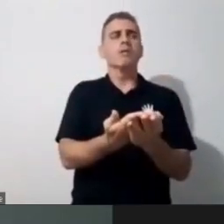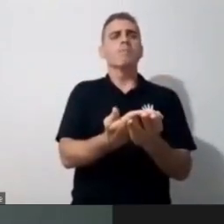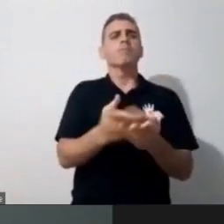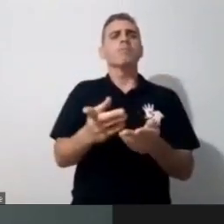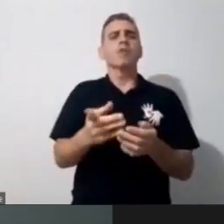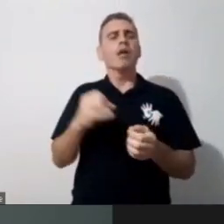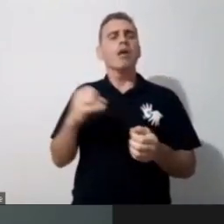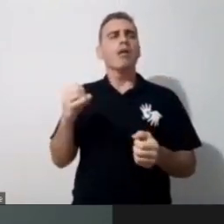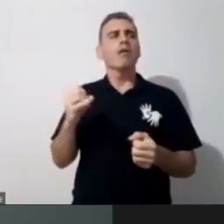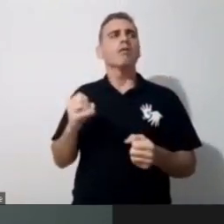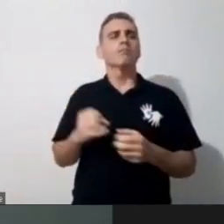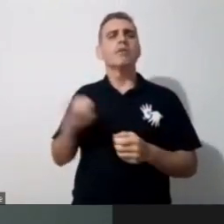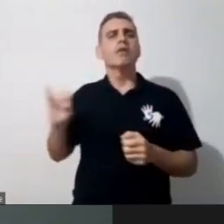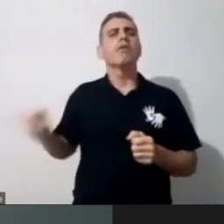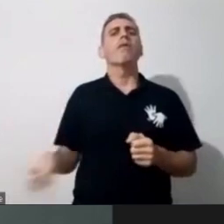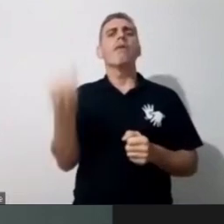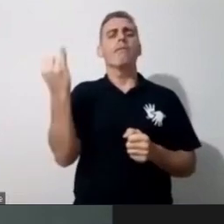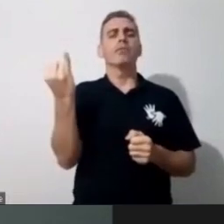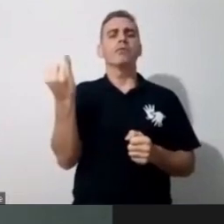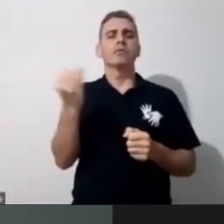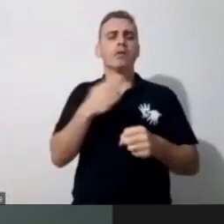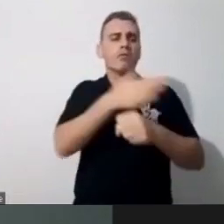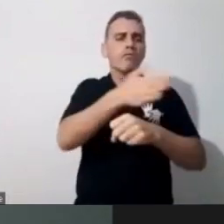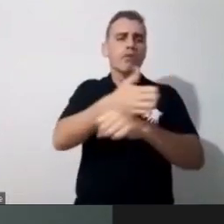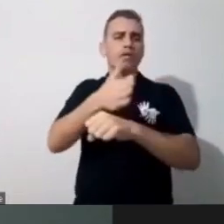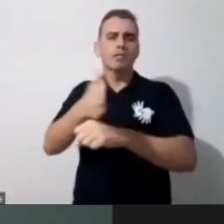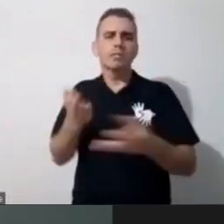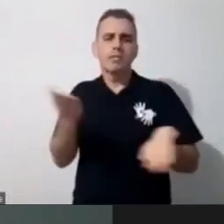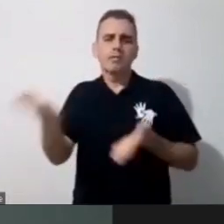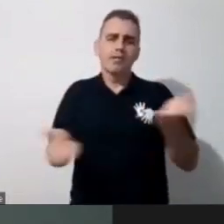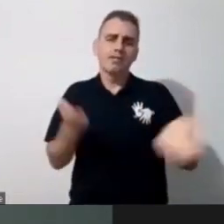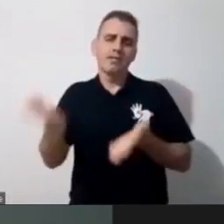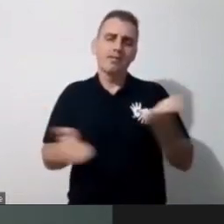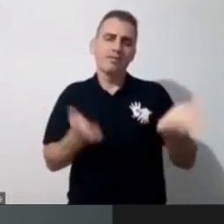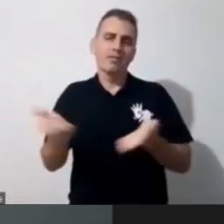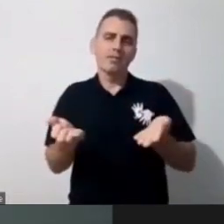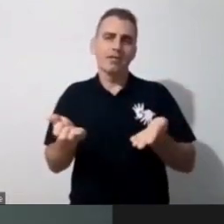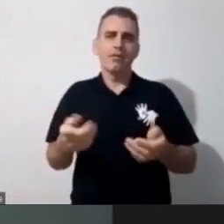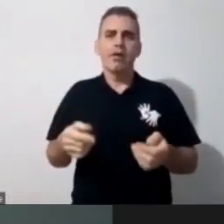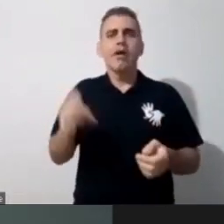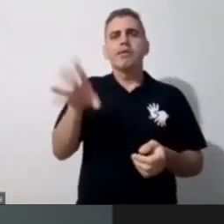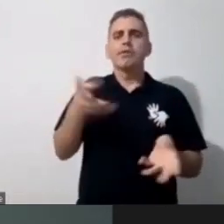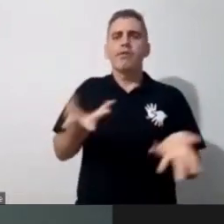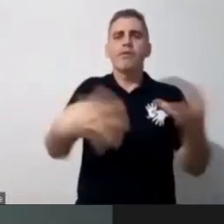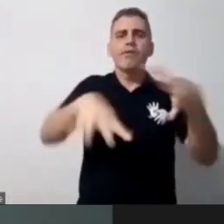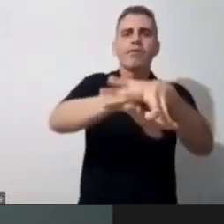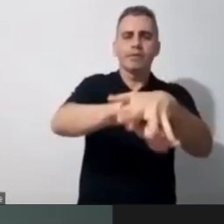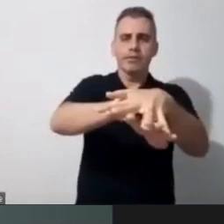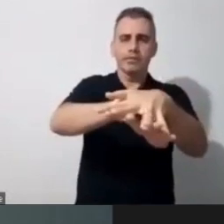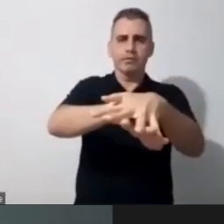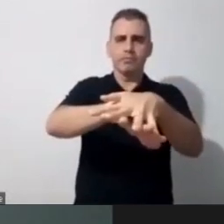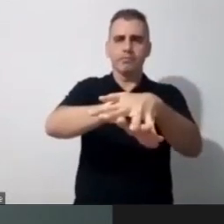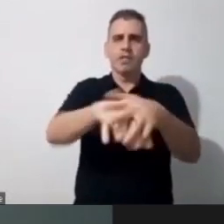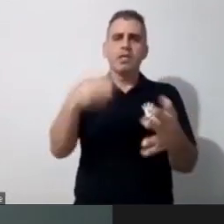oportunizar o acesso, né, a gente não precisa incluir, a gente não pode só incluir, a gente tem que lutar pra permanência,